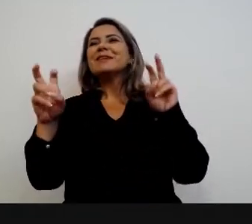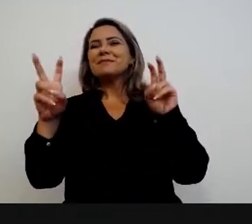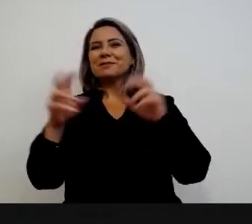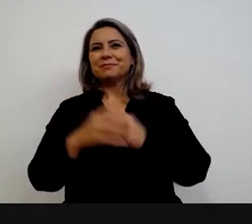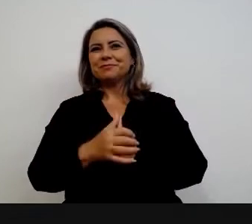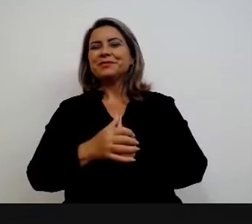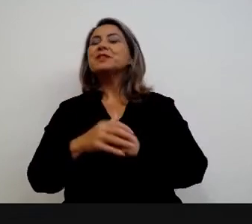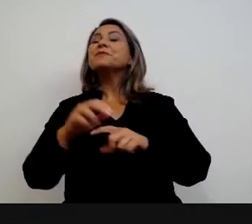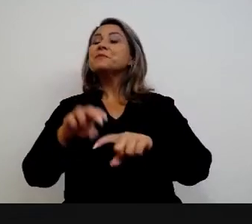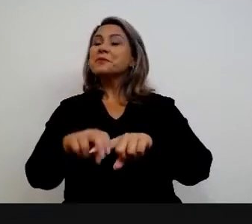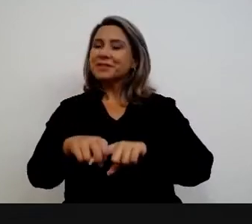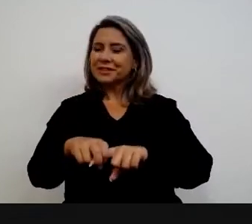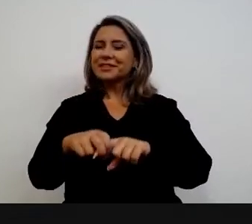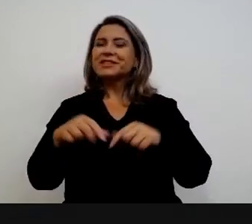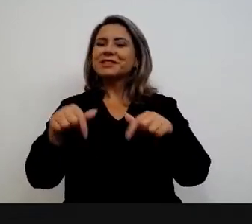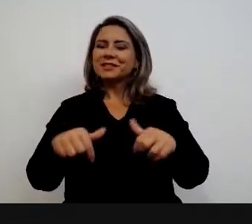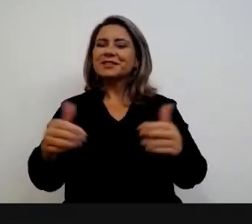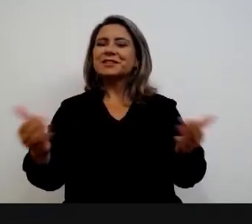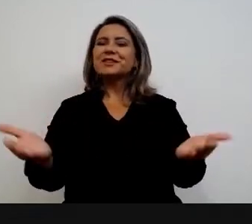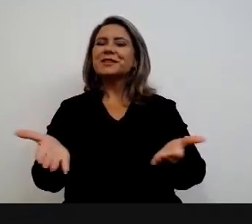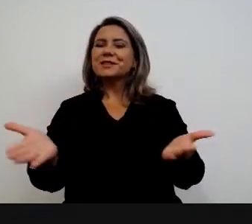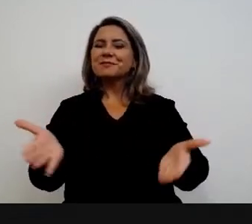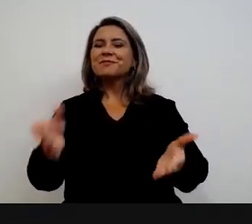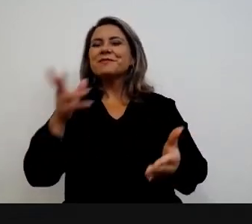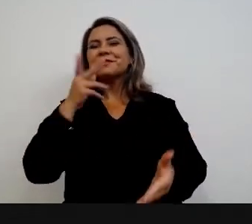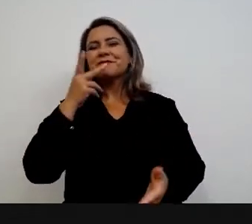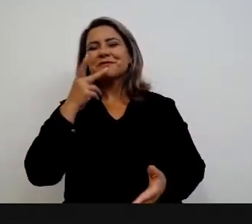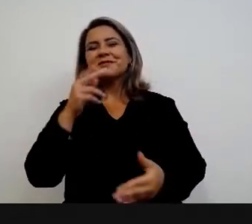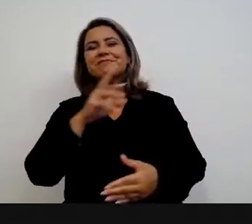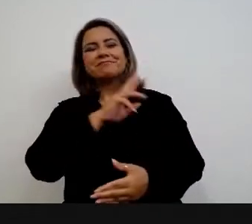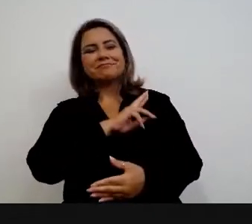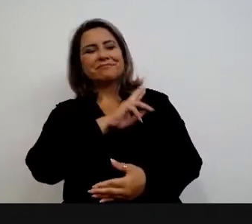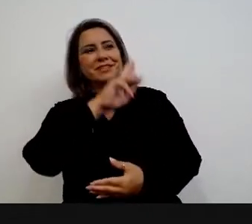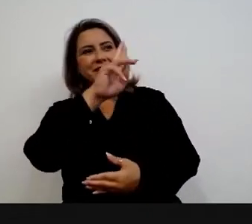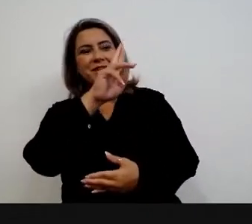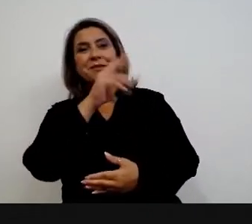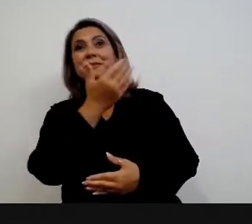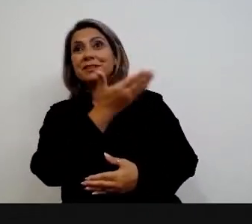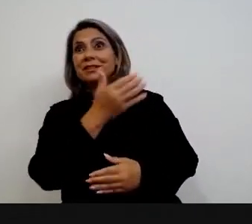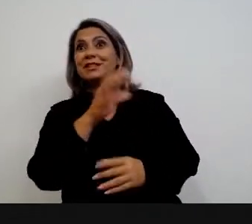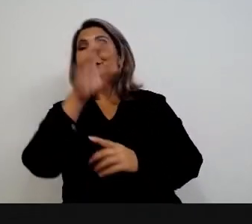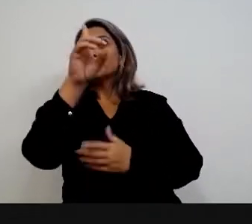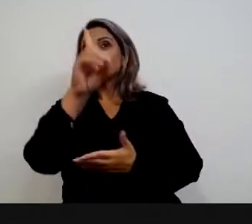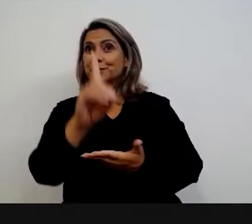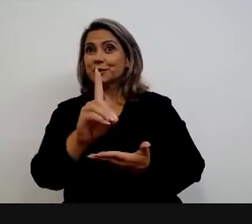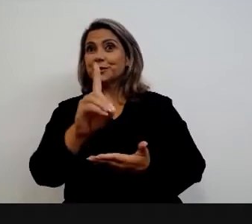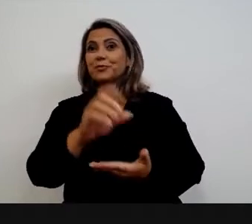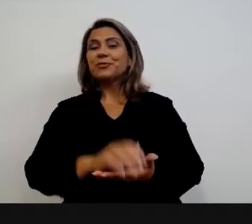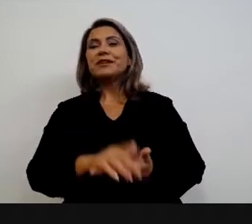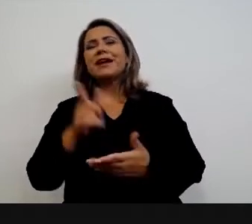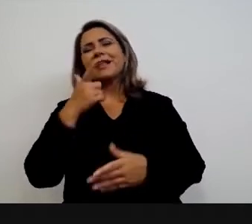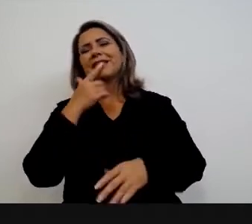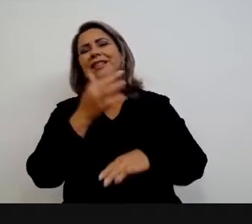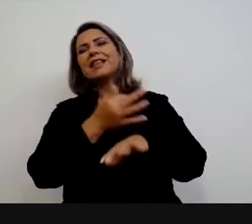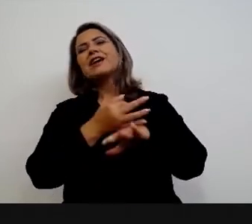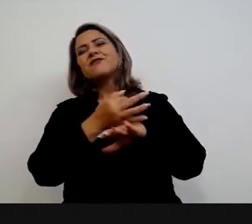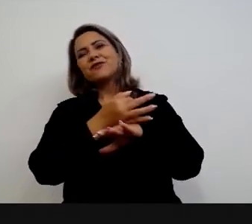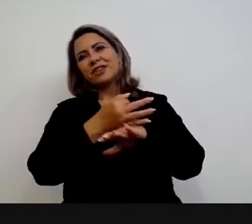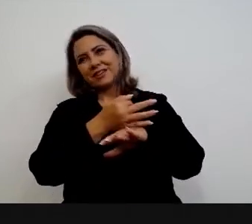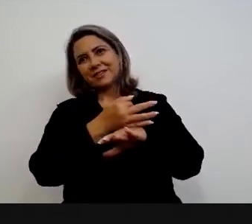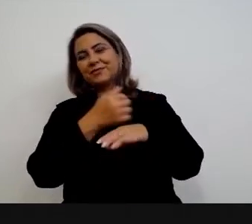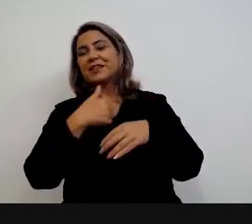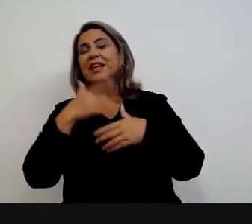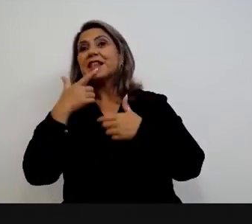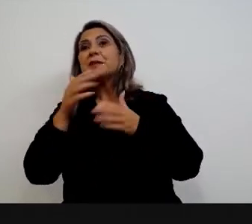E é com esse intuito que eu estou aqui para falar também em nome do diretor-geral, que ele está de férias, não me pediu que,